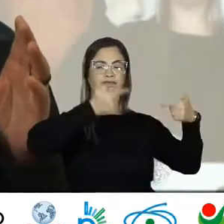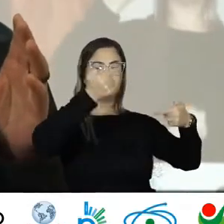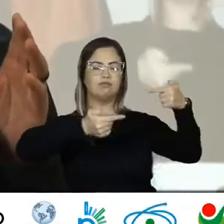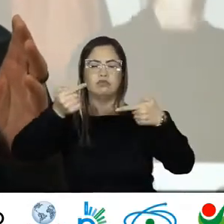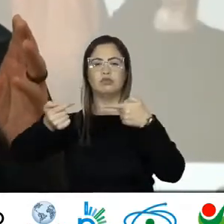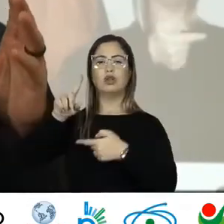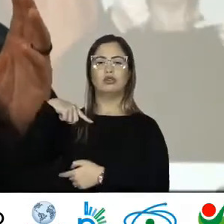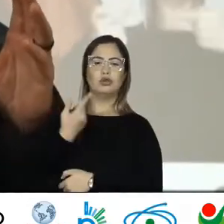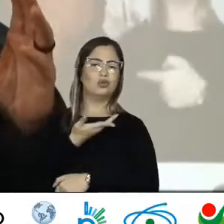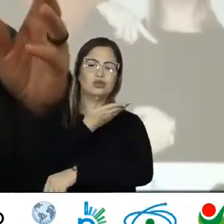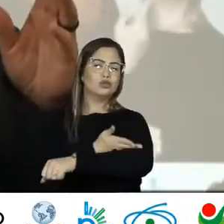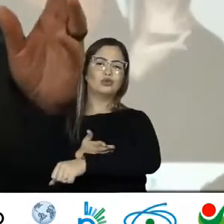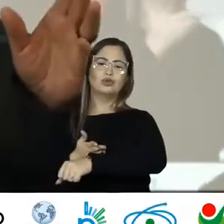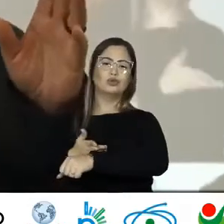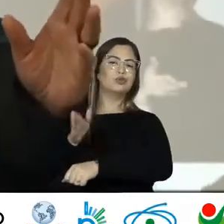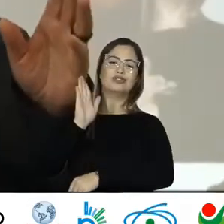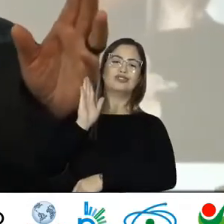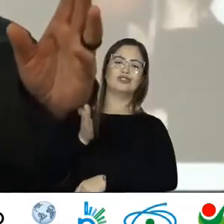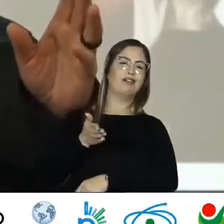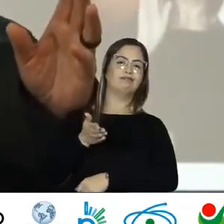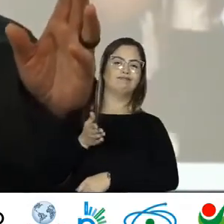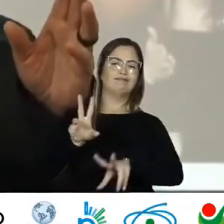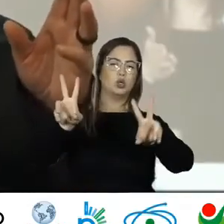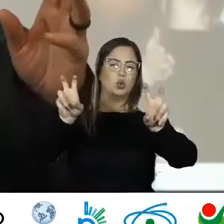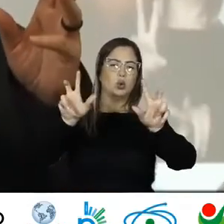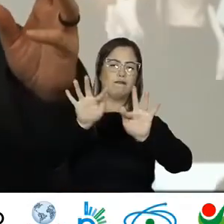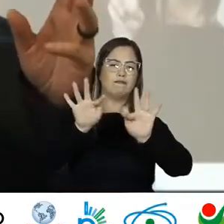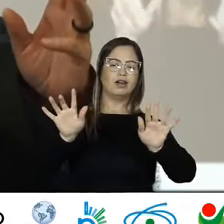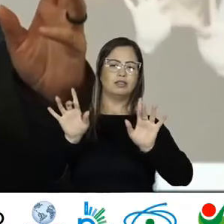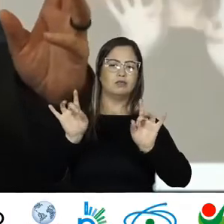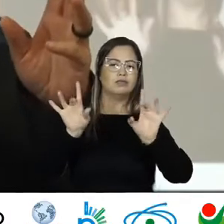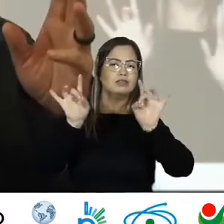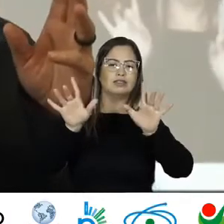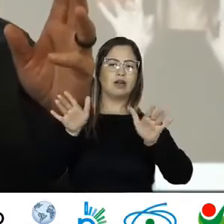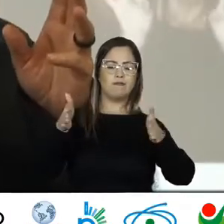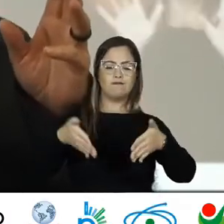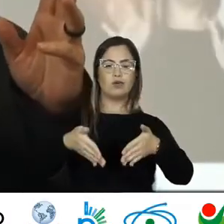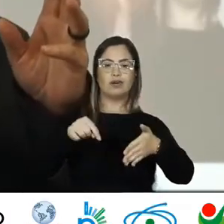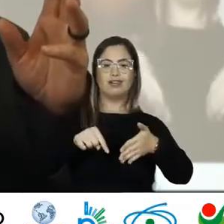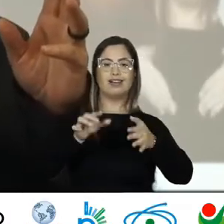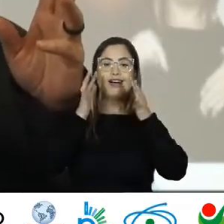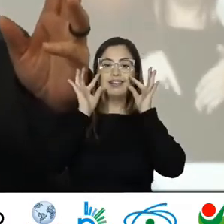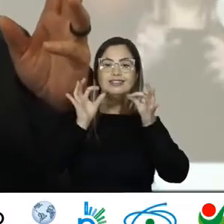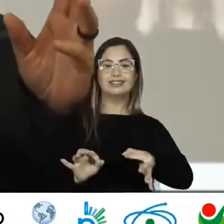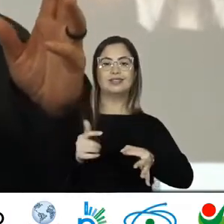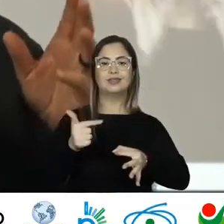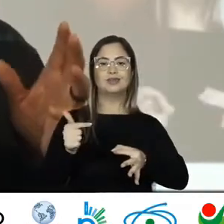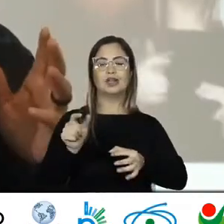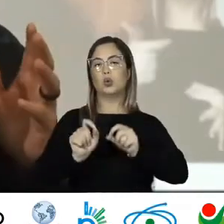ouvir Com uma Expressão Específica Mas que a gente Não dá Talvez muita Atenção Que é a tal Da